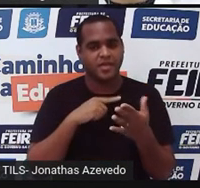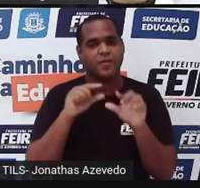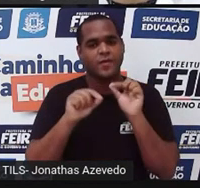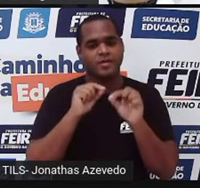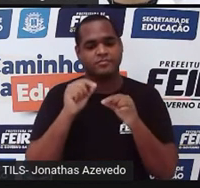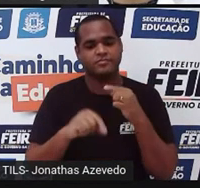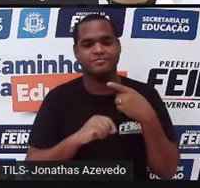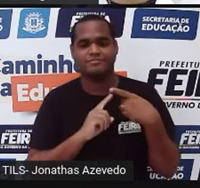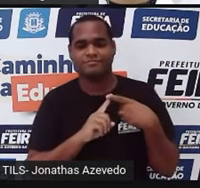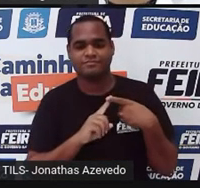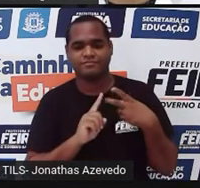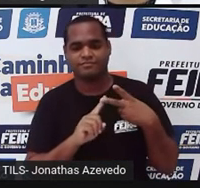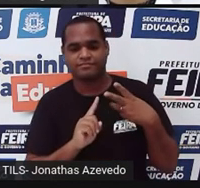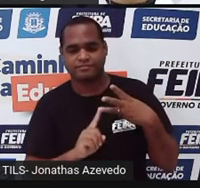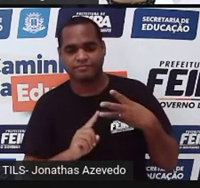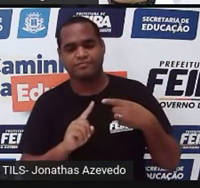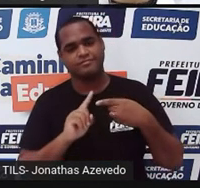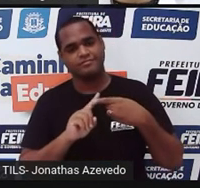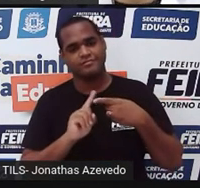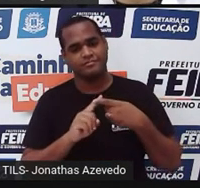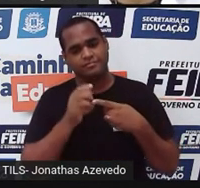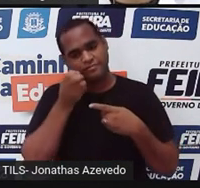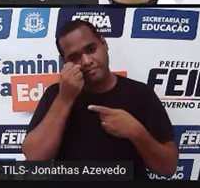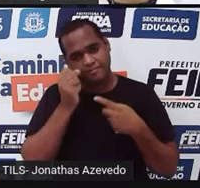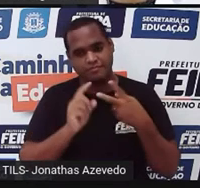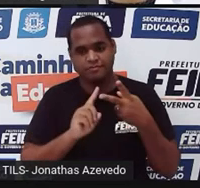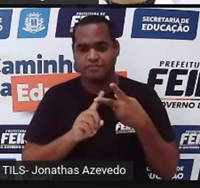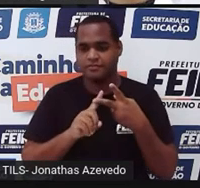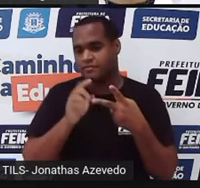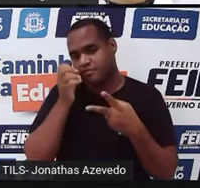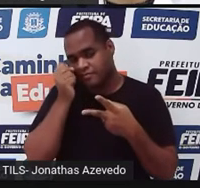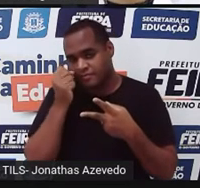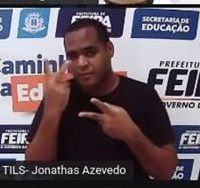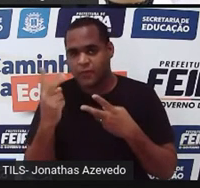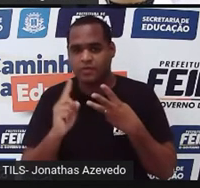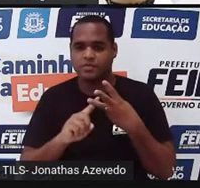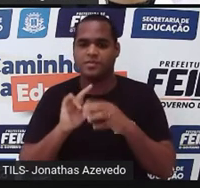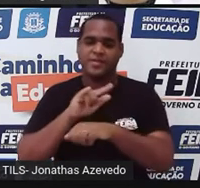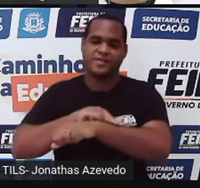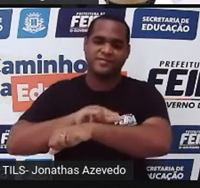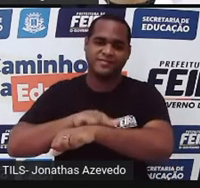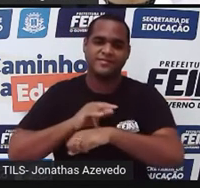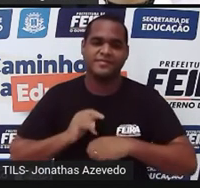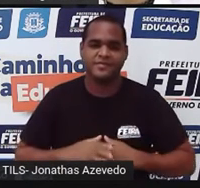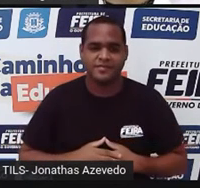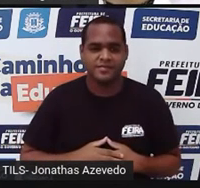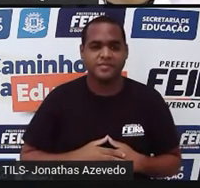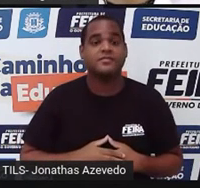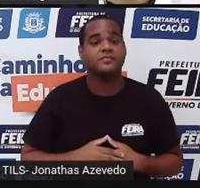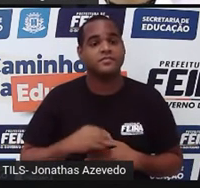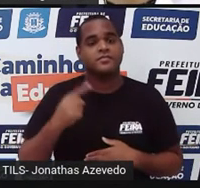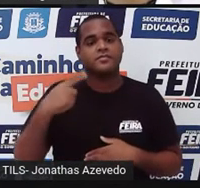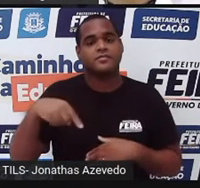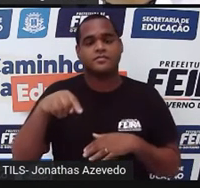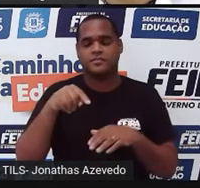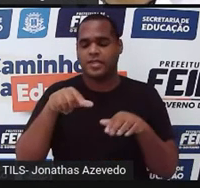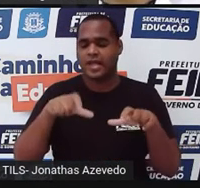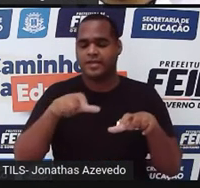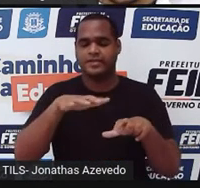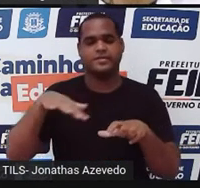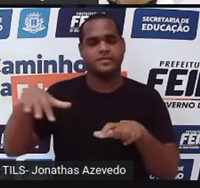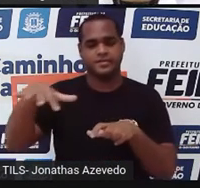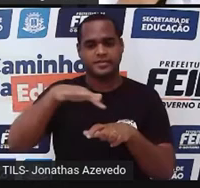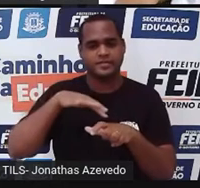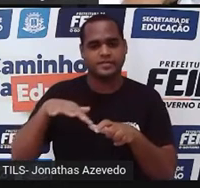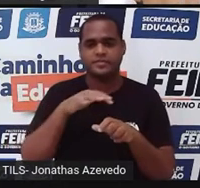retangulares, os cômodos, é o quarto 1, o quarto 2 e o banheiro. Então, a gente vai calcular a área de cada um